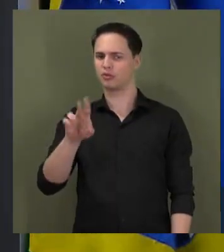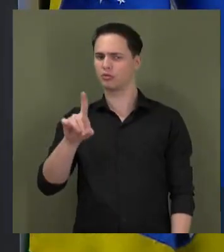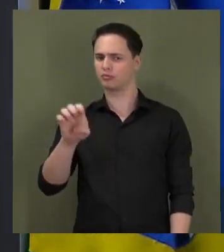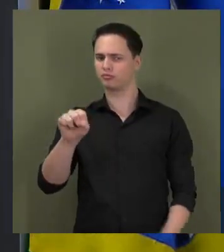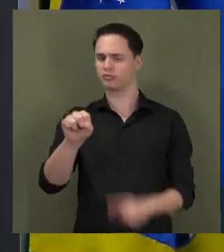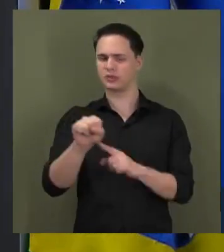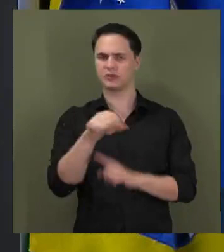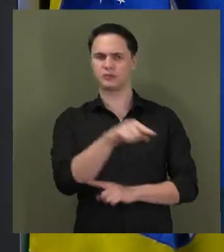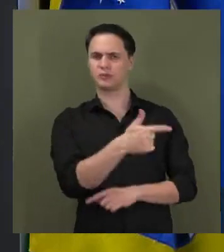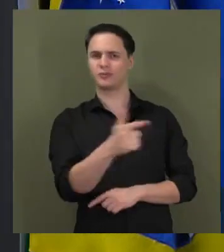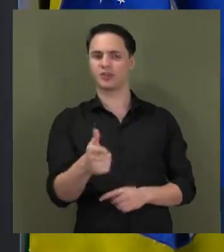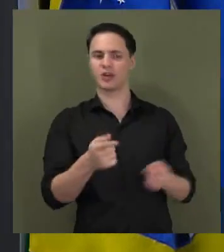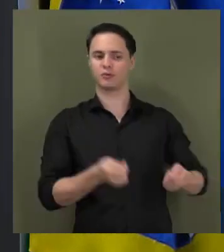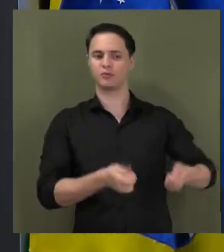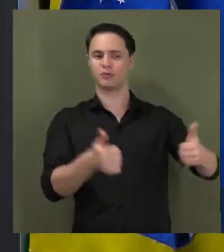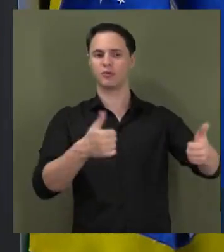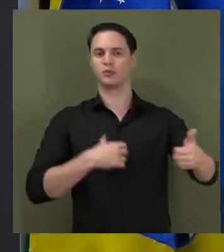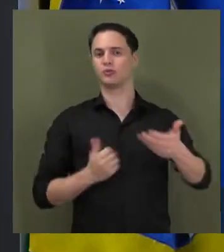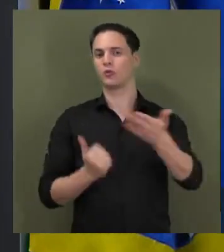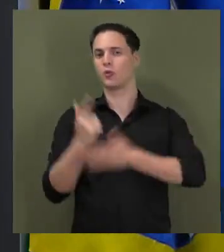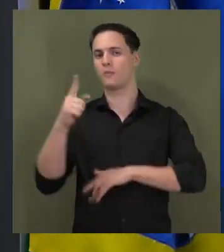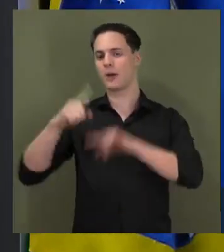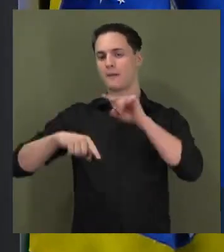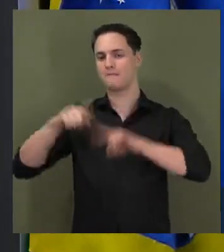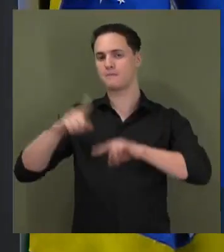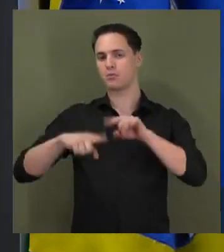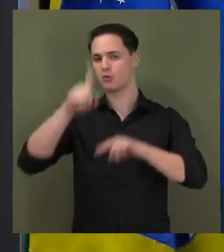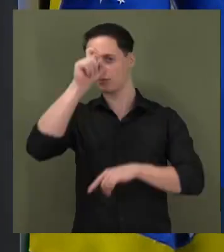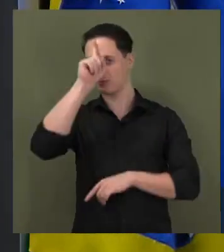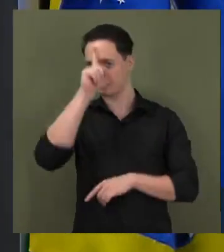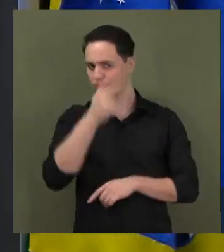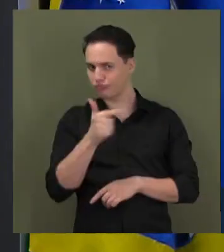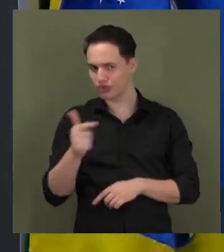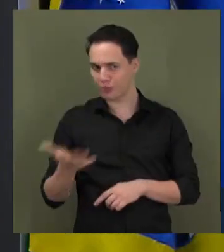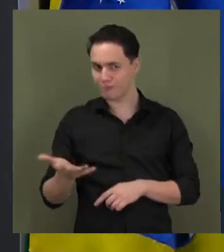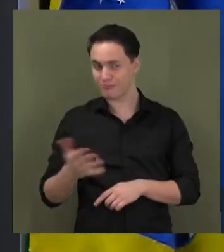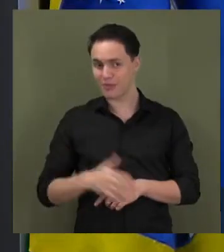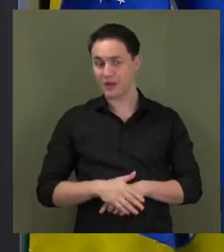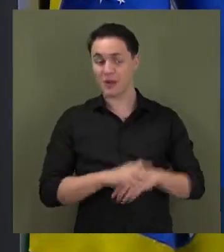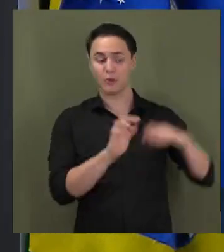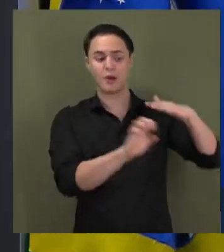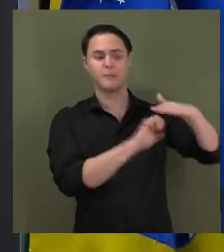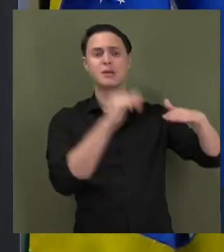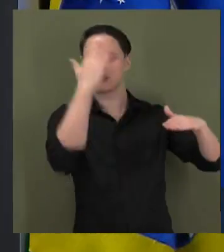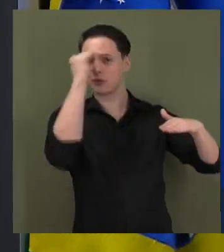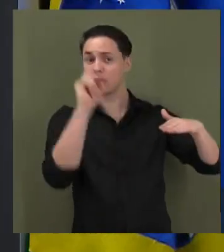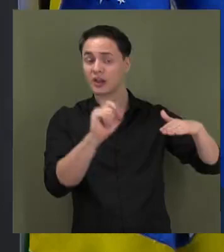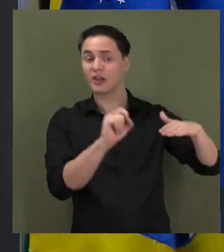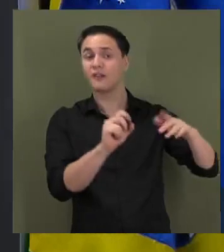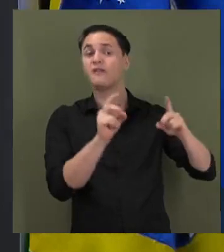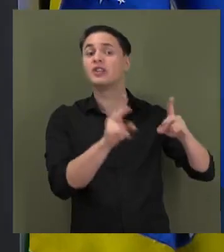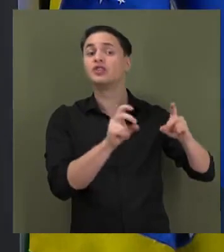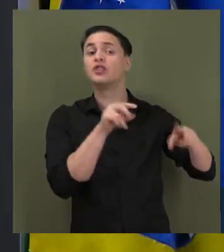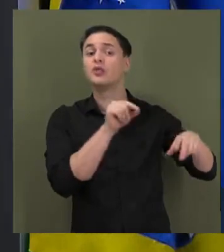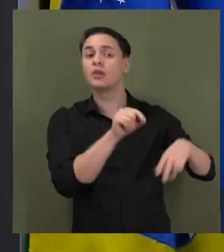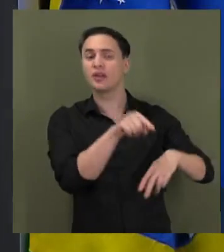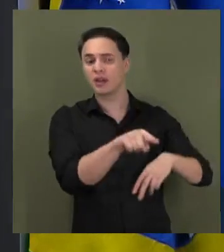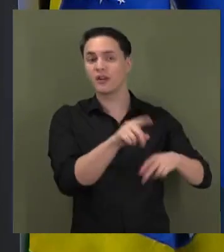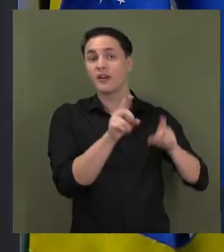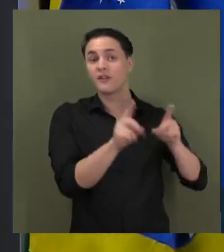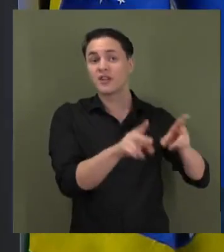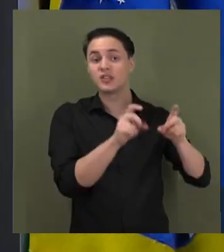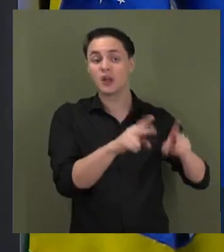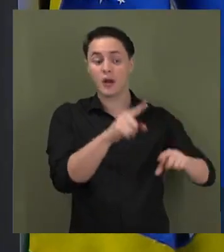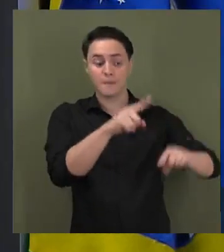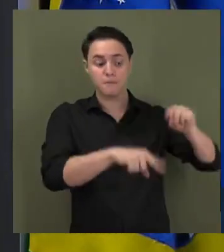para importação de produtos hospitalares. Era uma empresa, sabe de quê? Uma empresa que comercializava